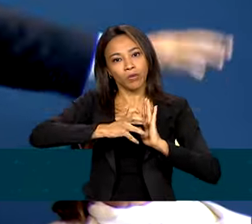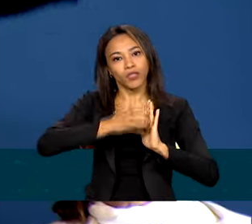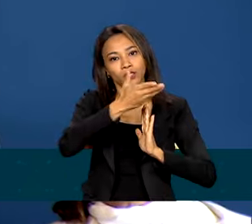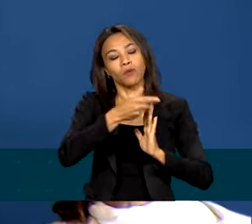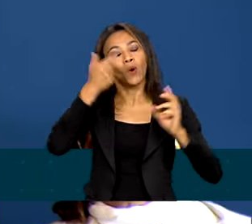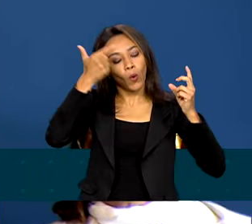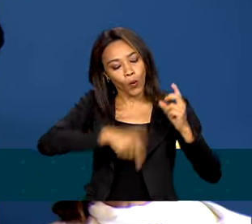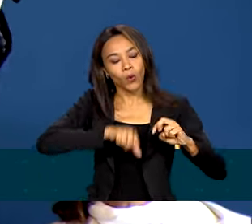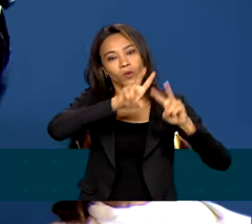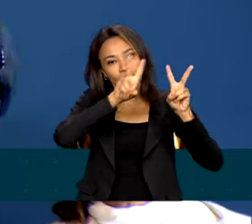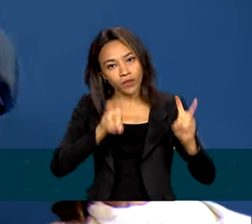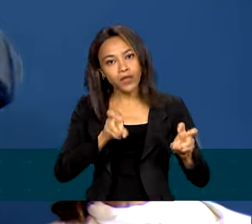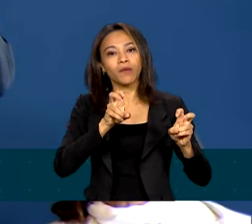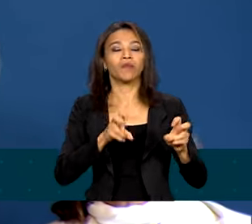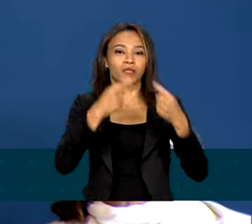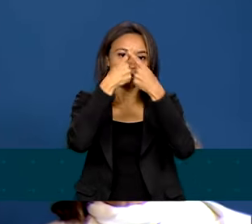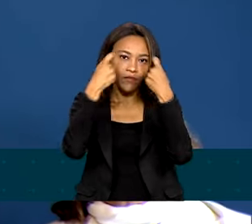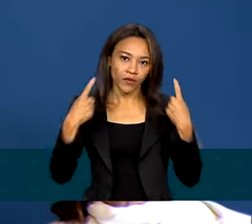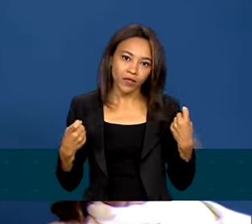violência política de gênero.